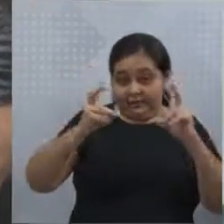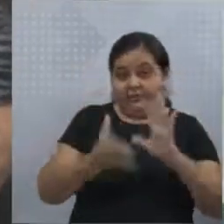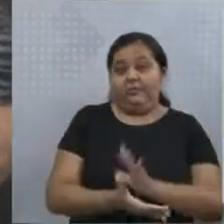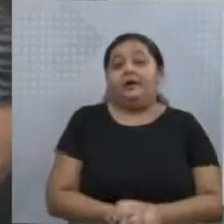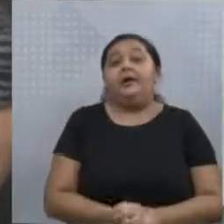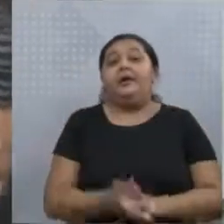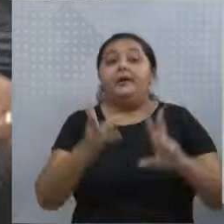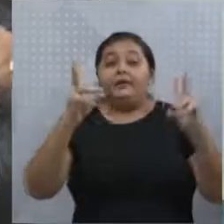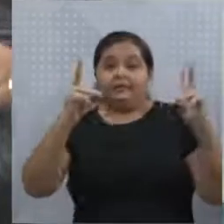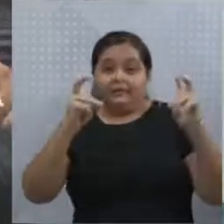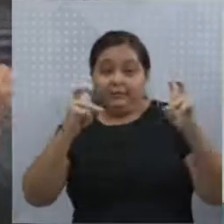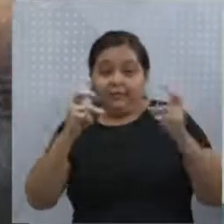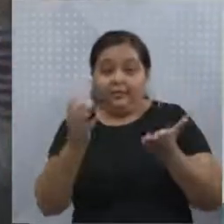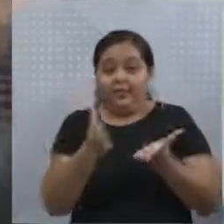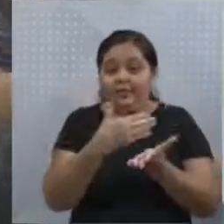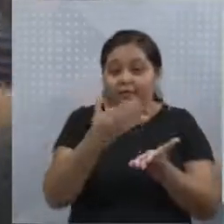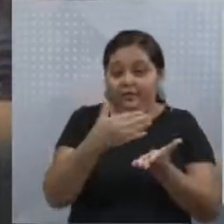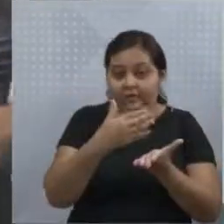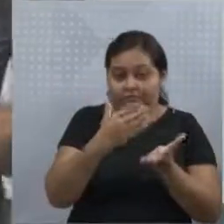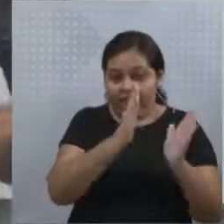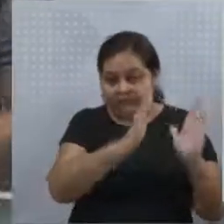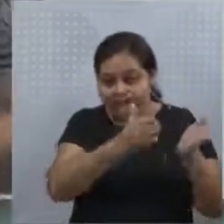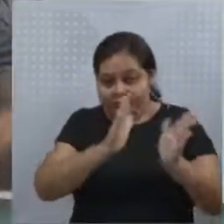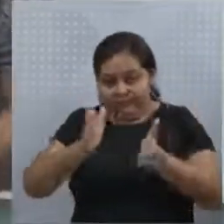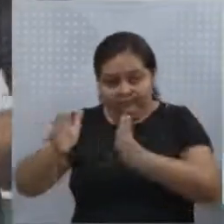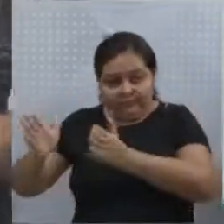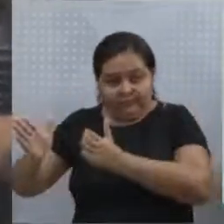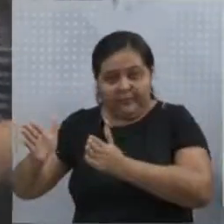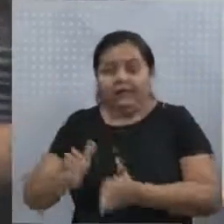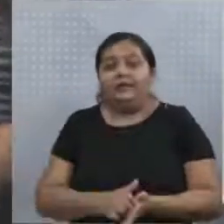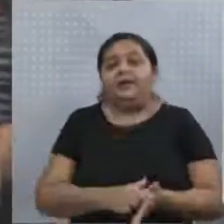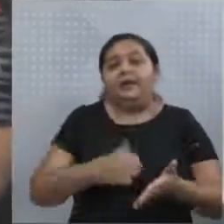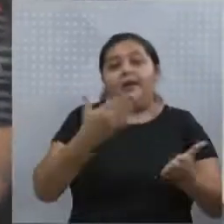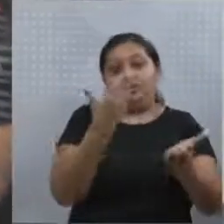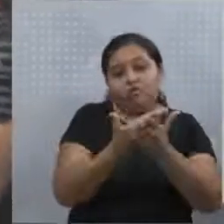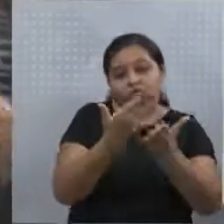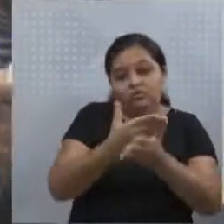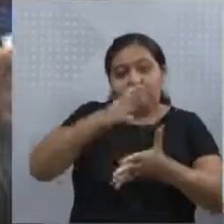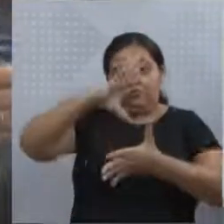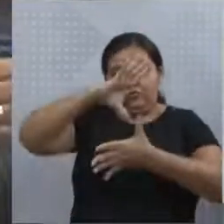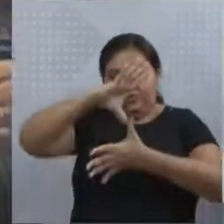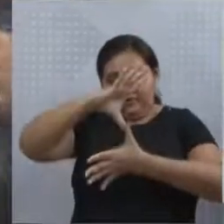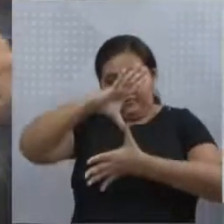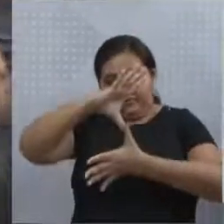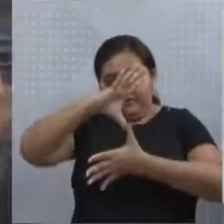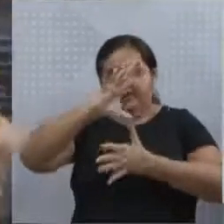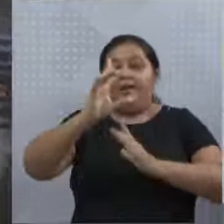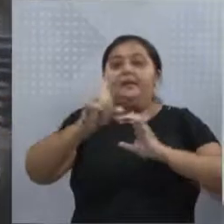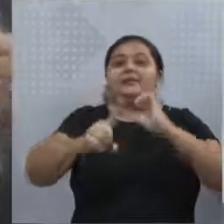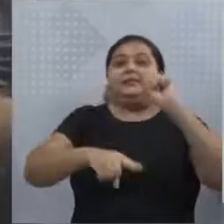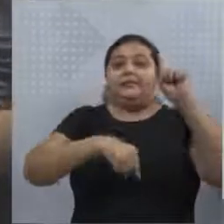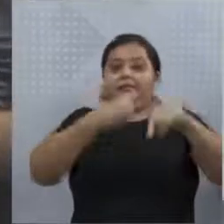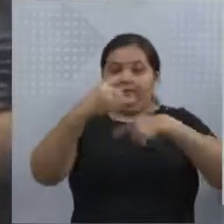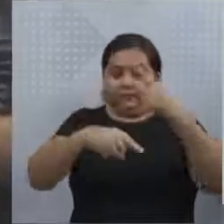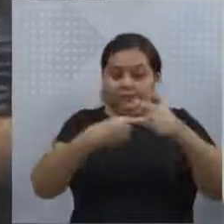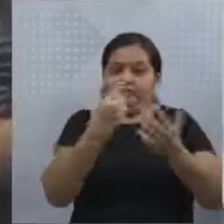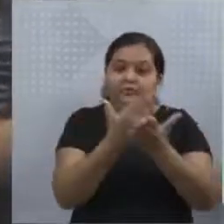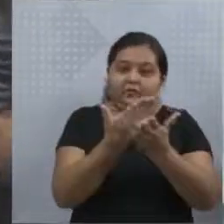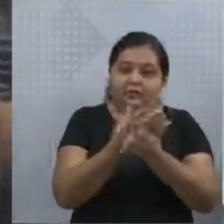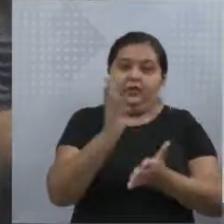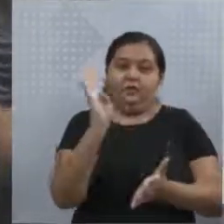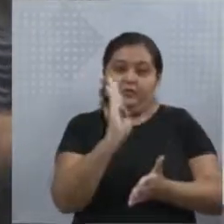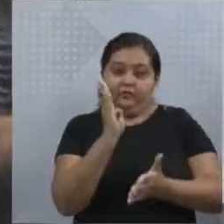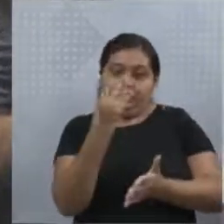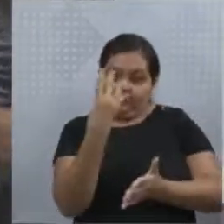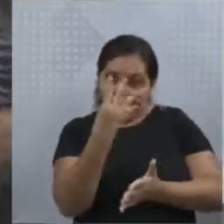porque o conteúdo que está no livro, na ordem, que seria cartografia, eu deixei este conteúdo para o quarto bimestre,